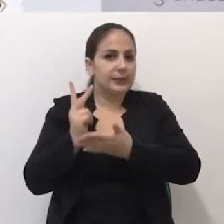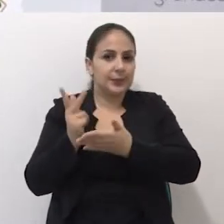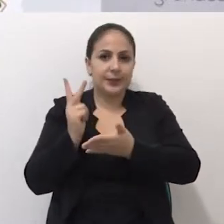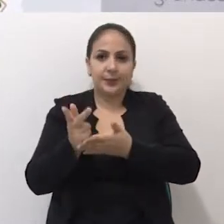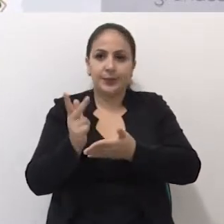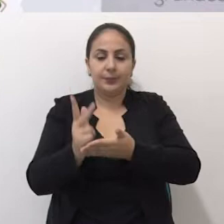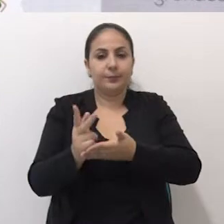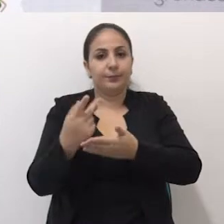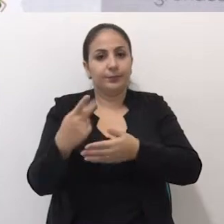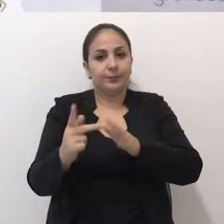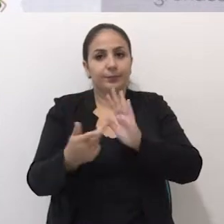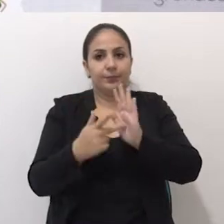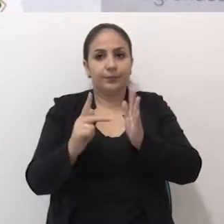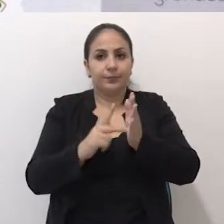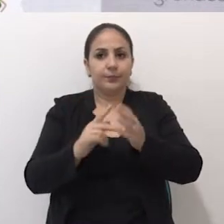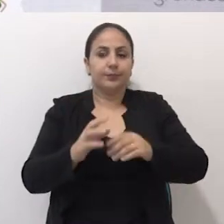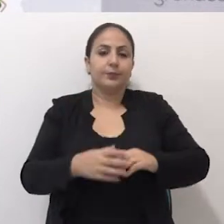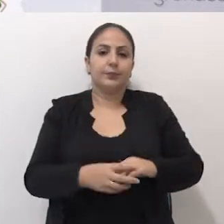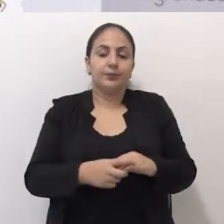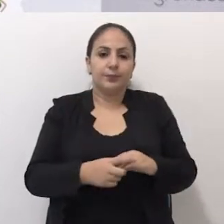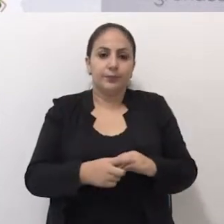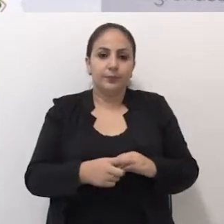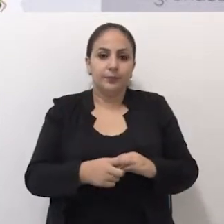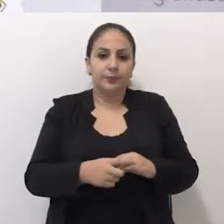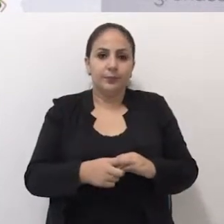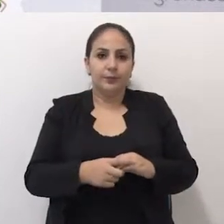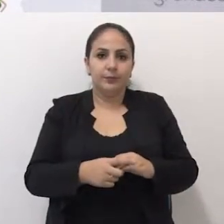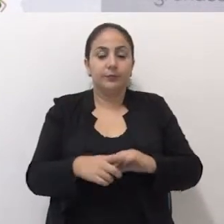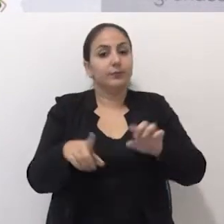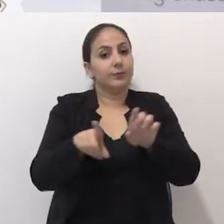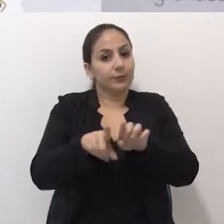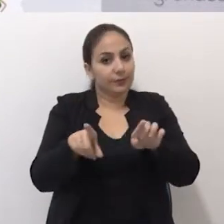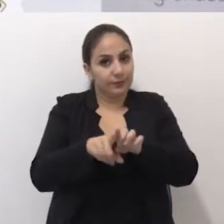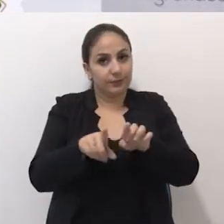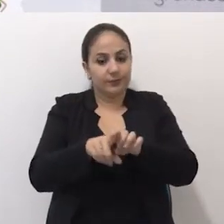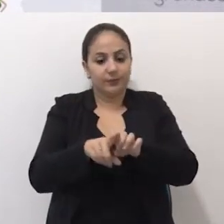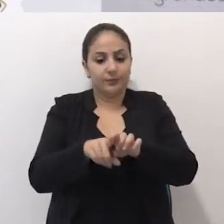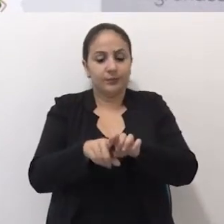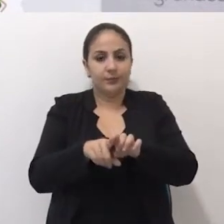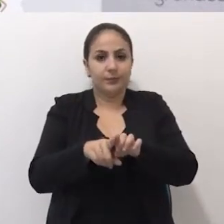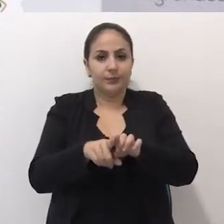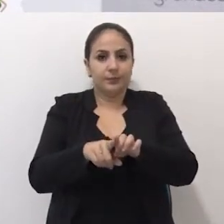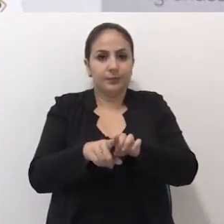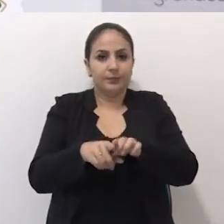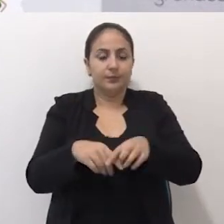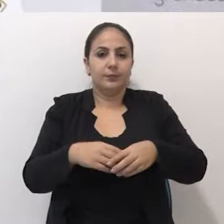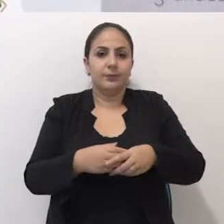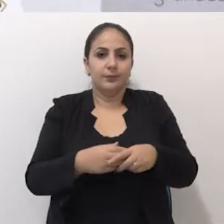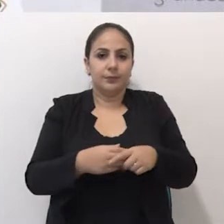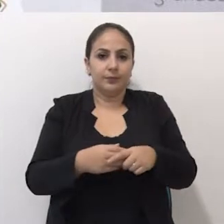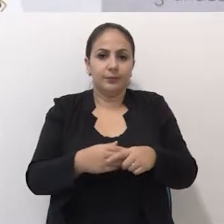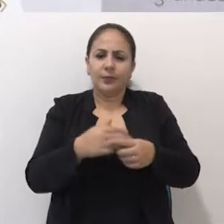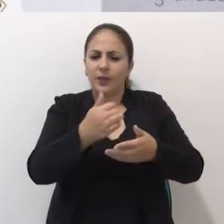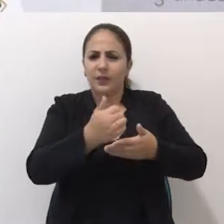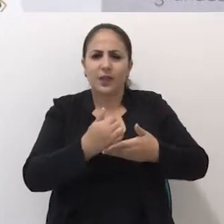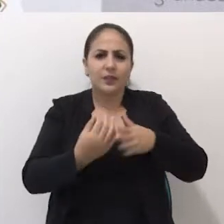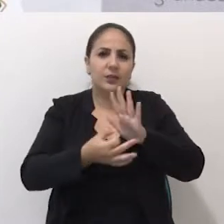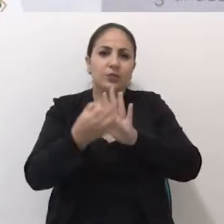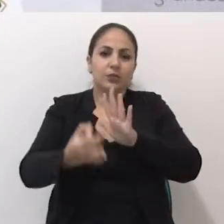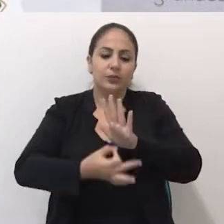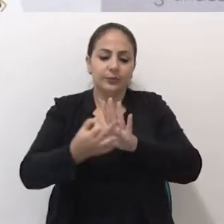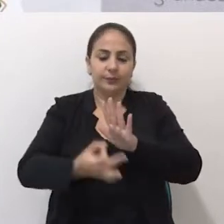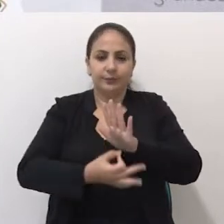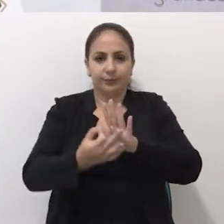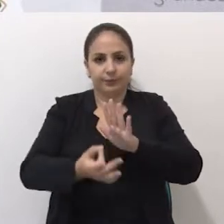sempre nesse sentido. E também trazer